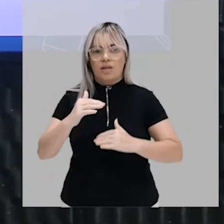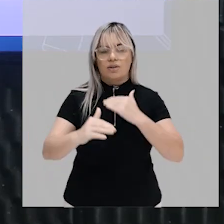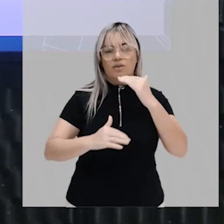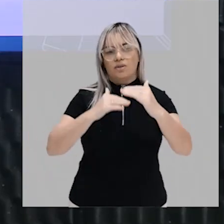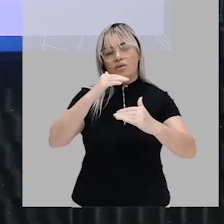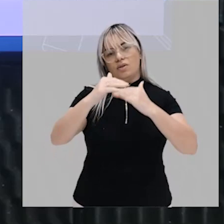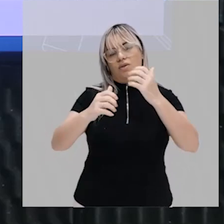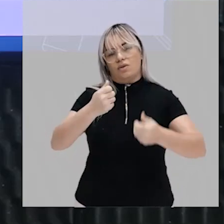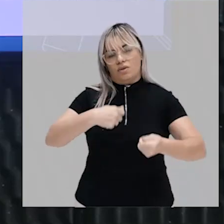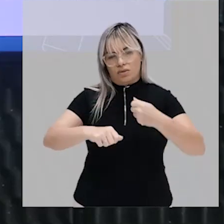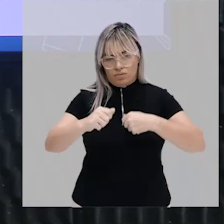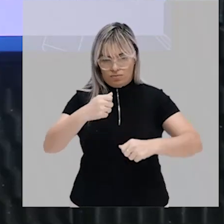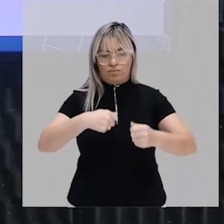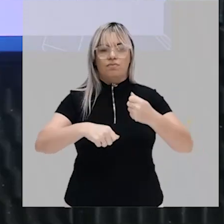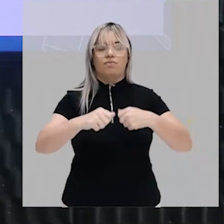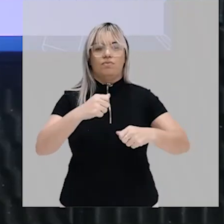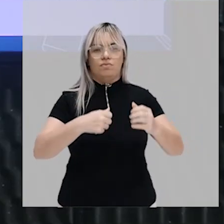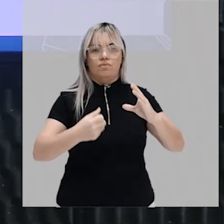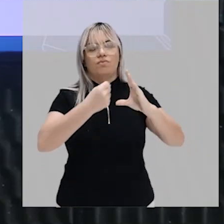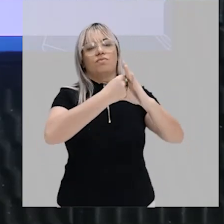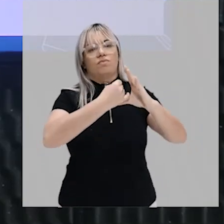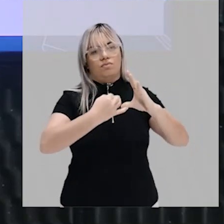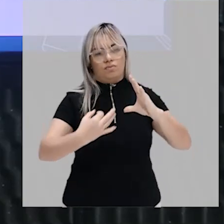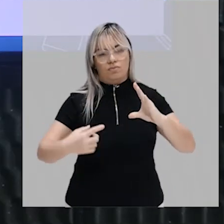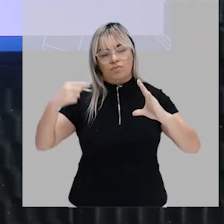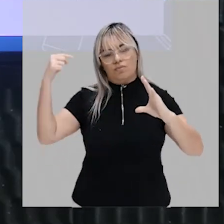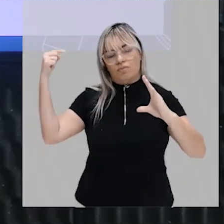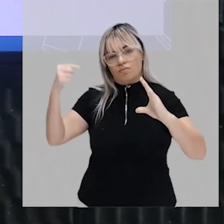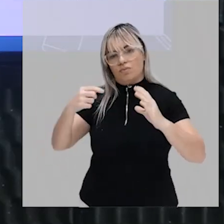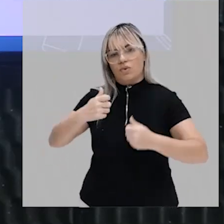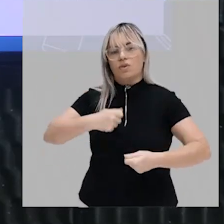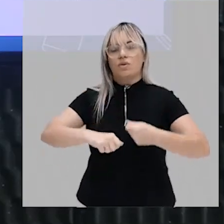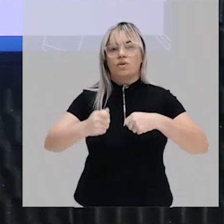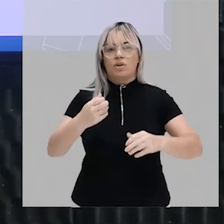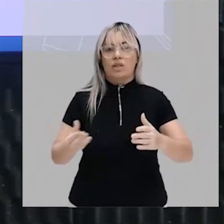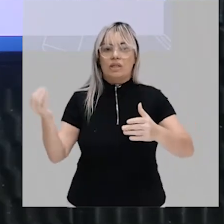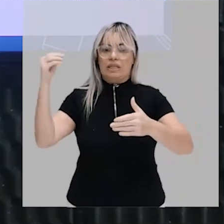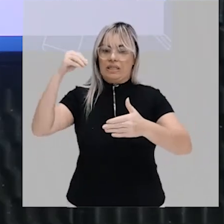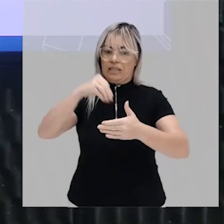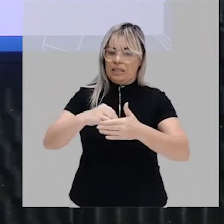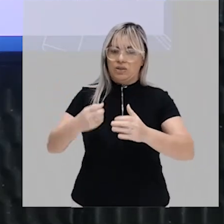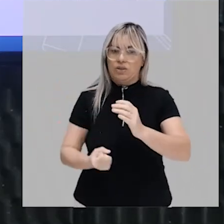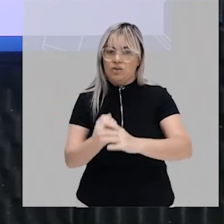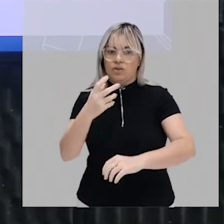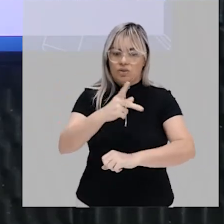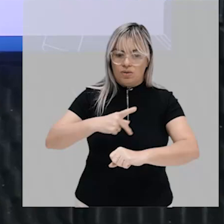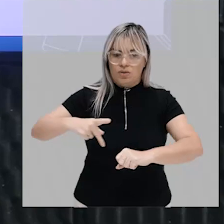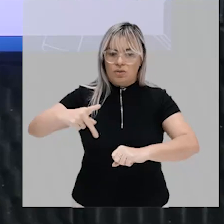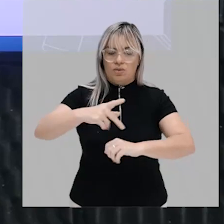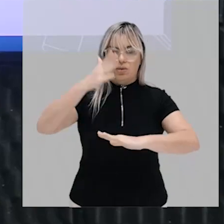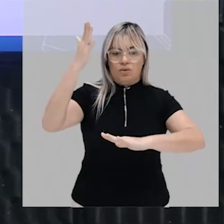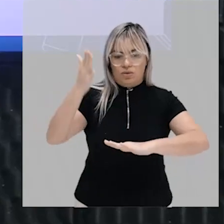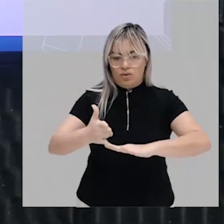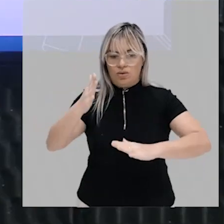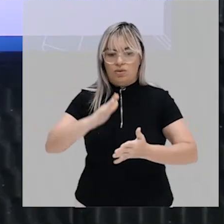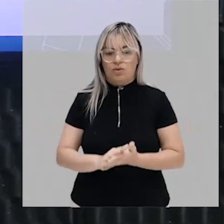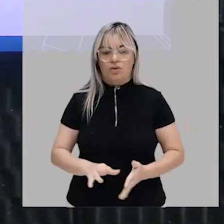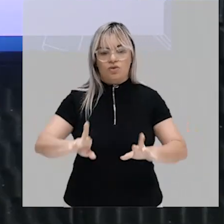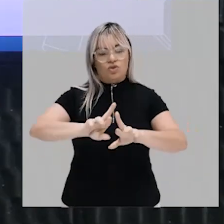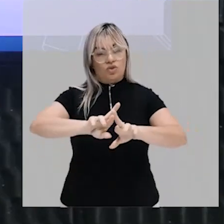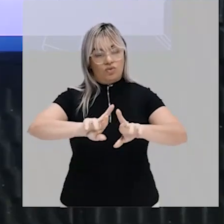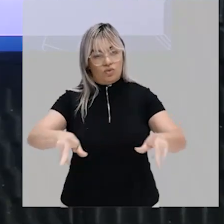então existe esse outro quesito que é a questão econômica também diferente do Estado antigo